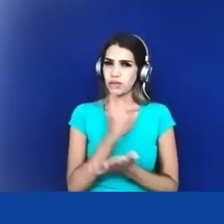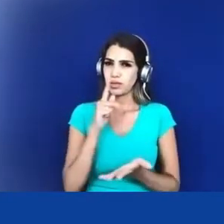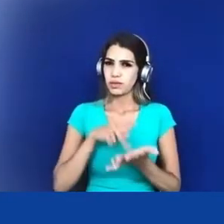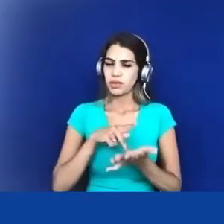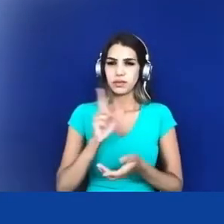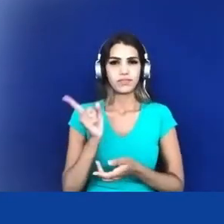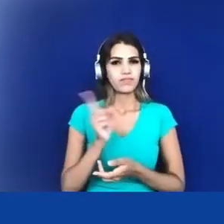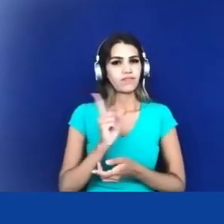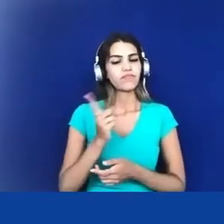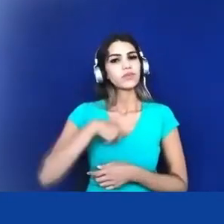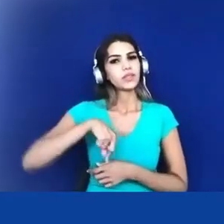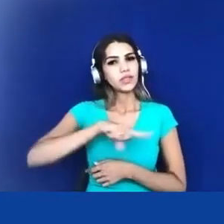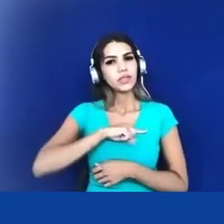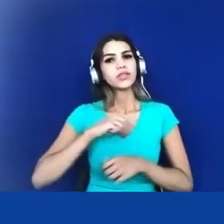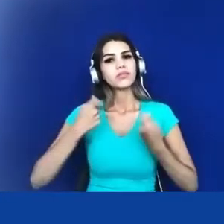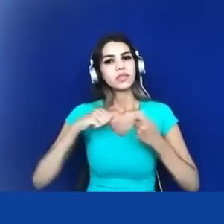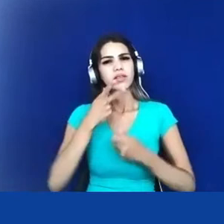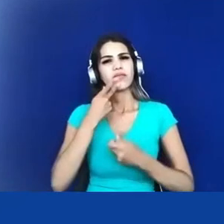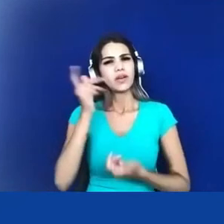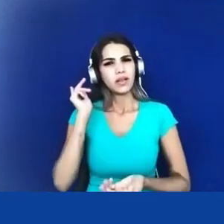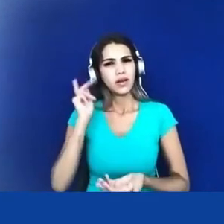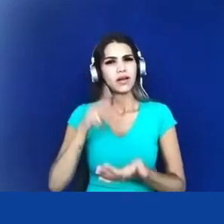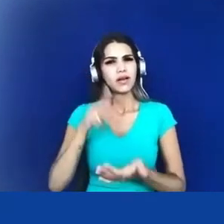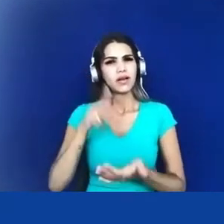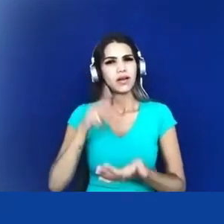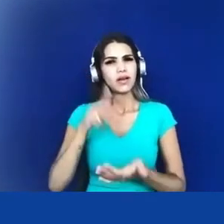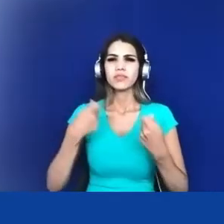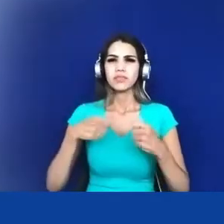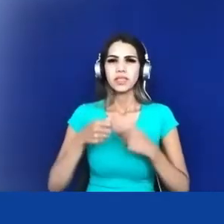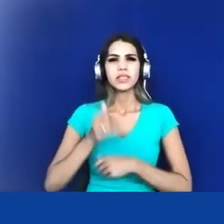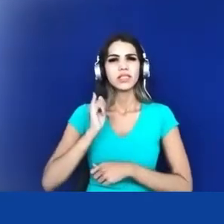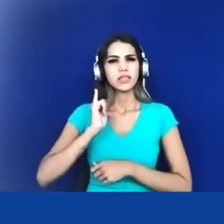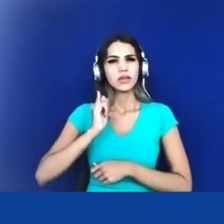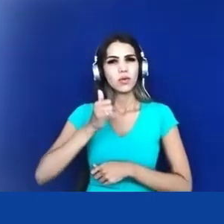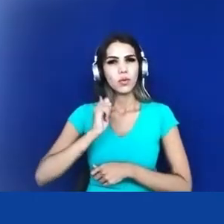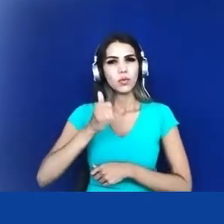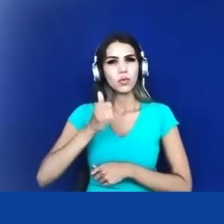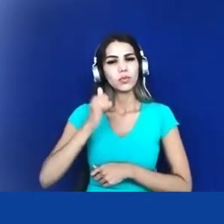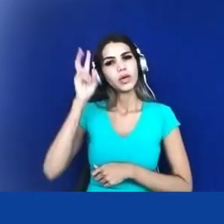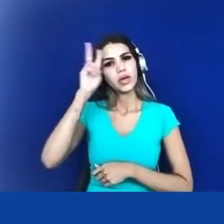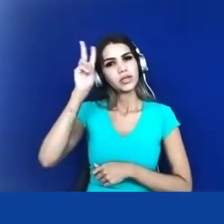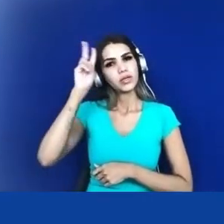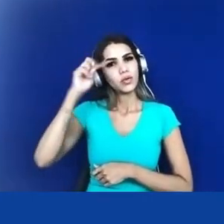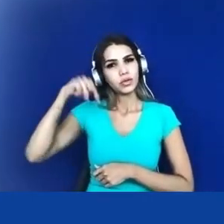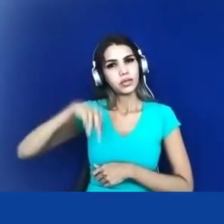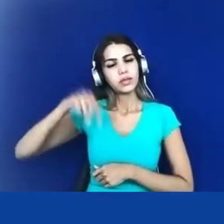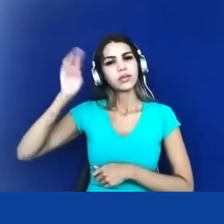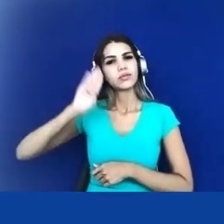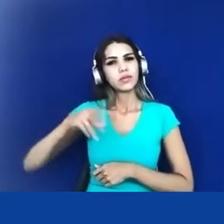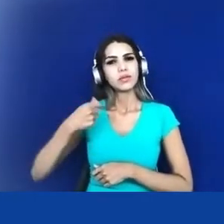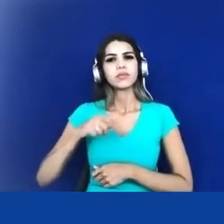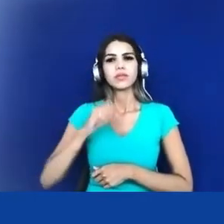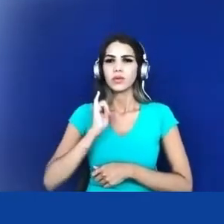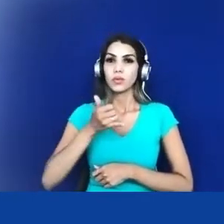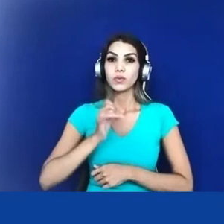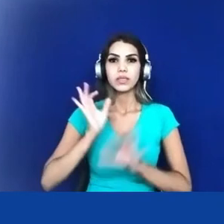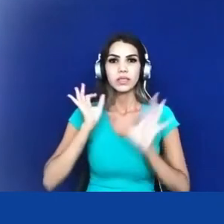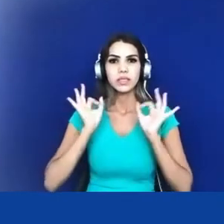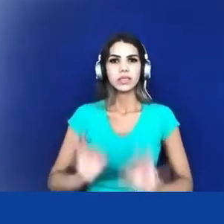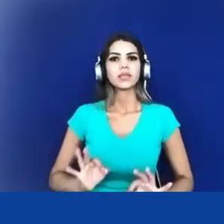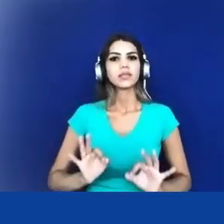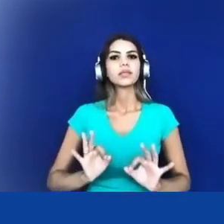uma forma de recontar essa nossa história e eu acho que muito bem tem feito muitos